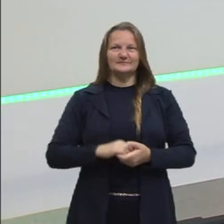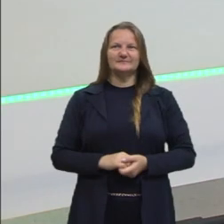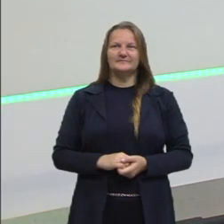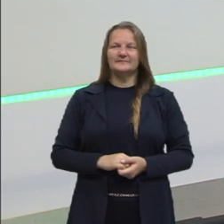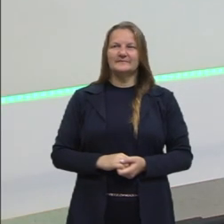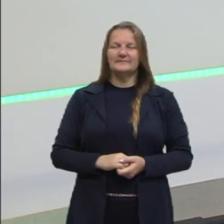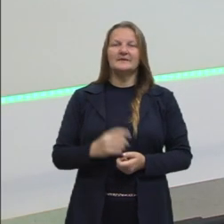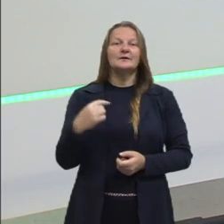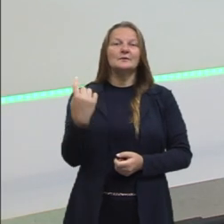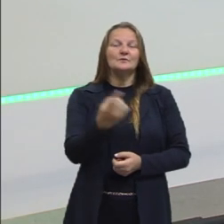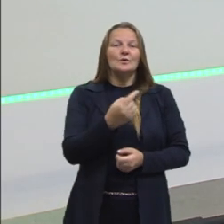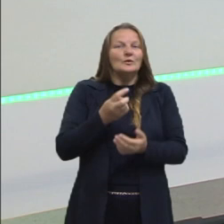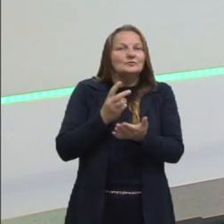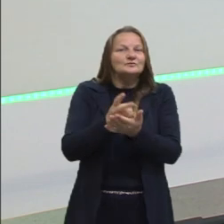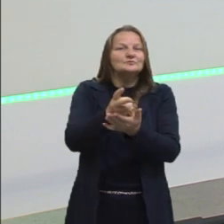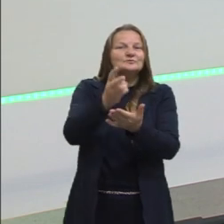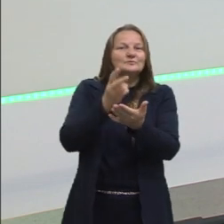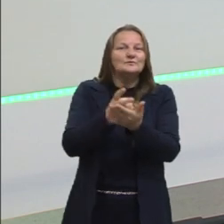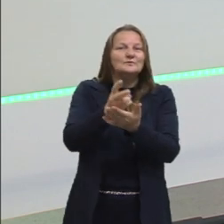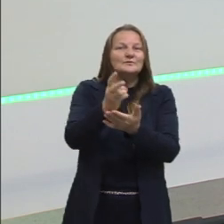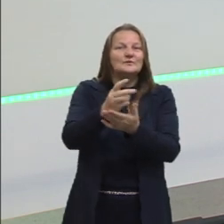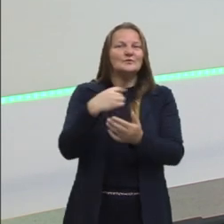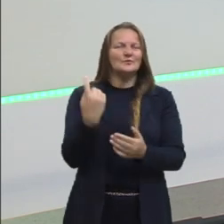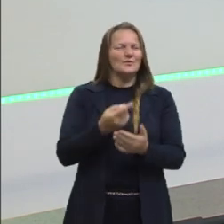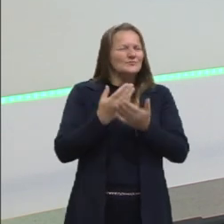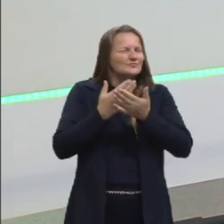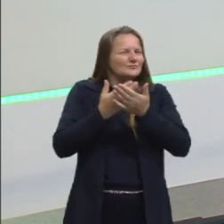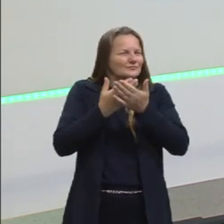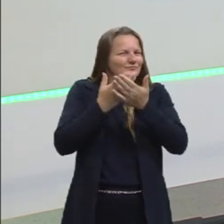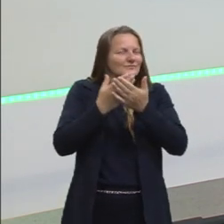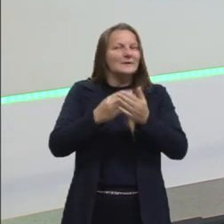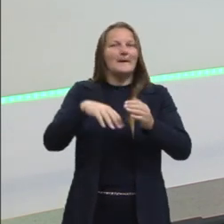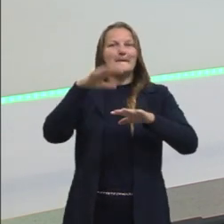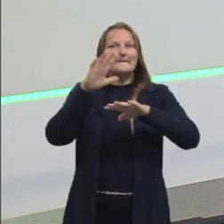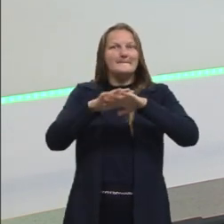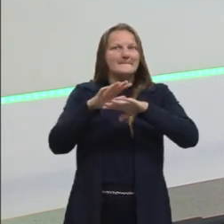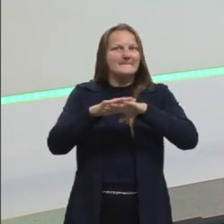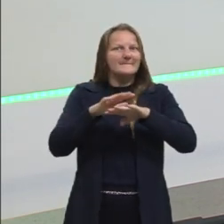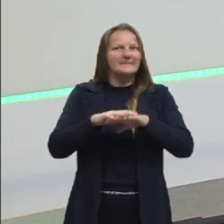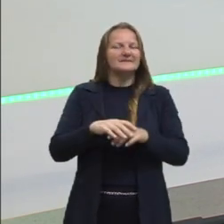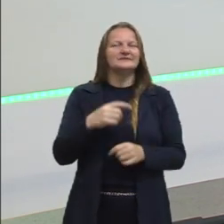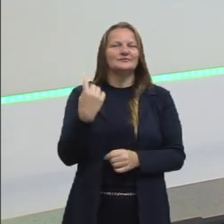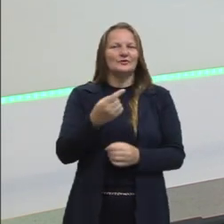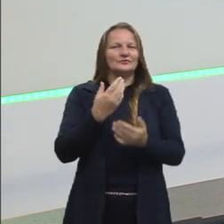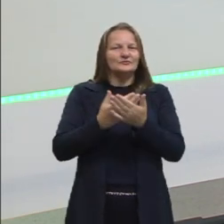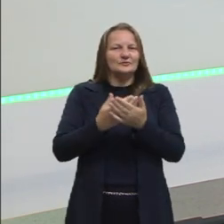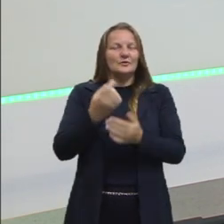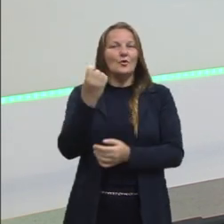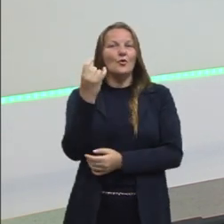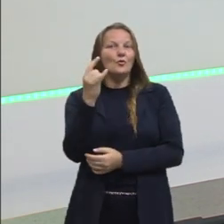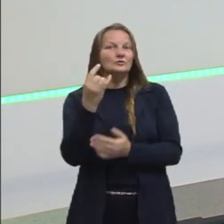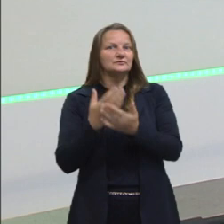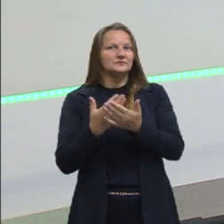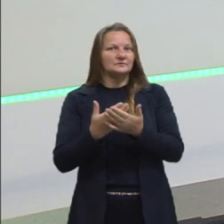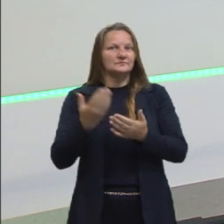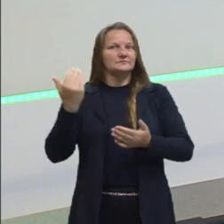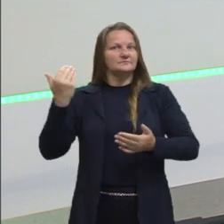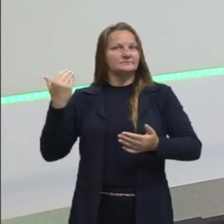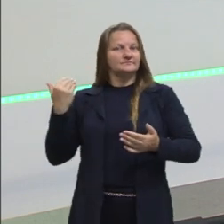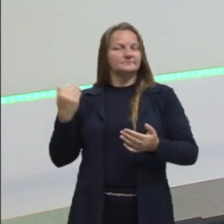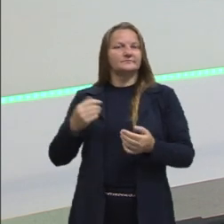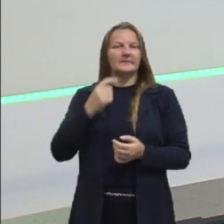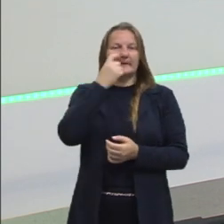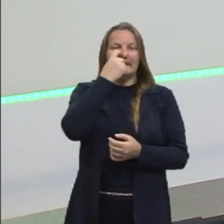Nós vamos dar continuidade nos nossos estudos aí da matemática. Nós estudamos nas últimas aulas a